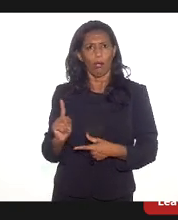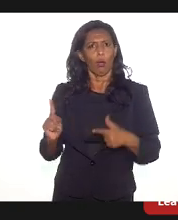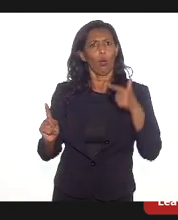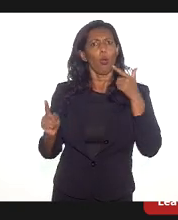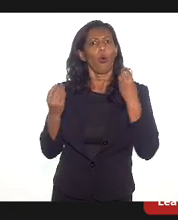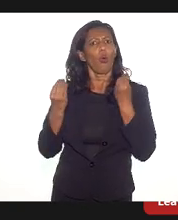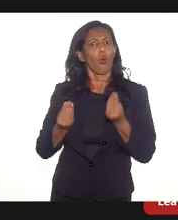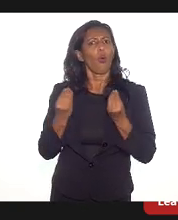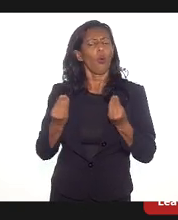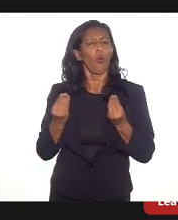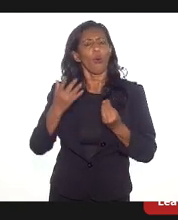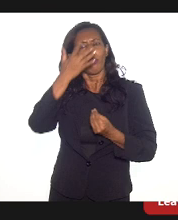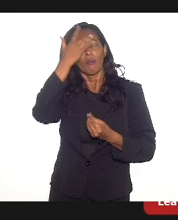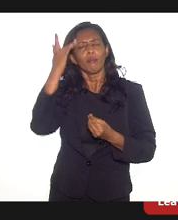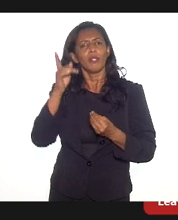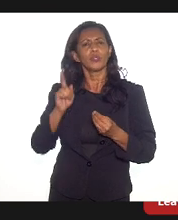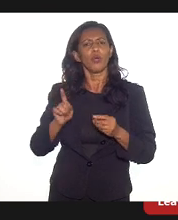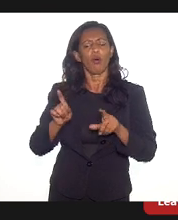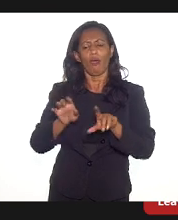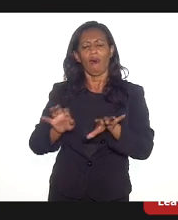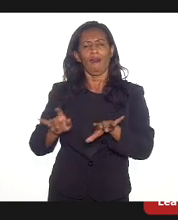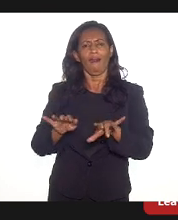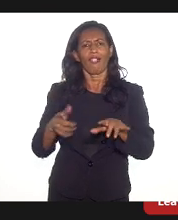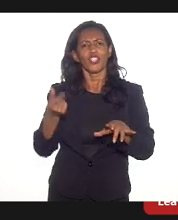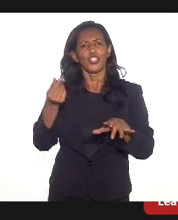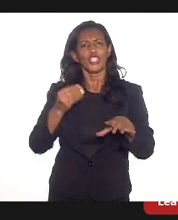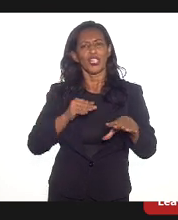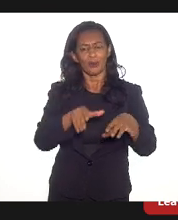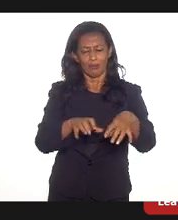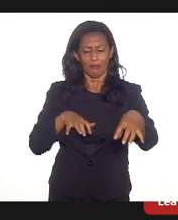soma, subtração, divisão e